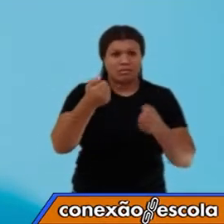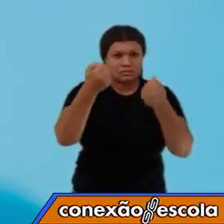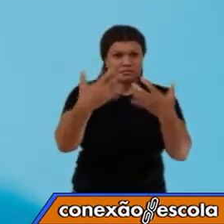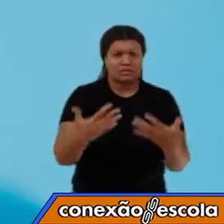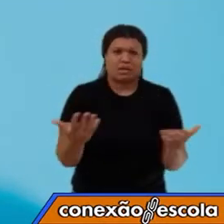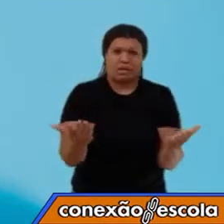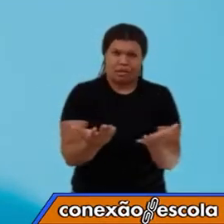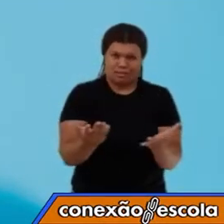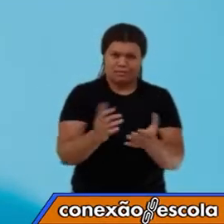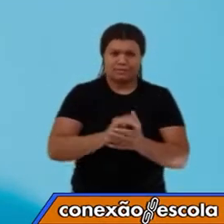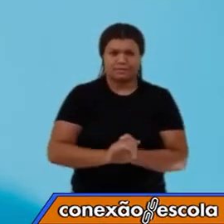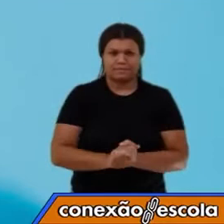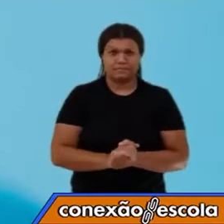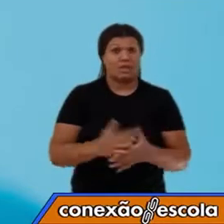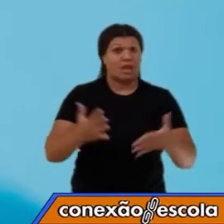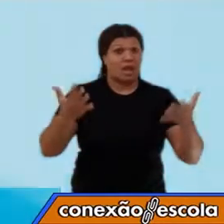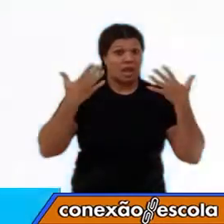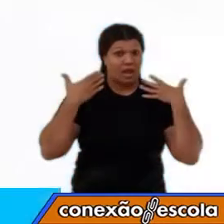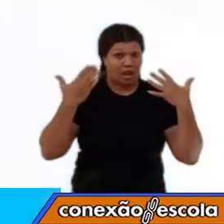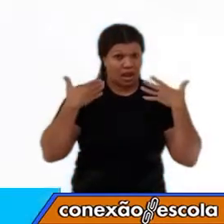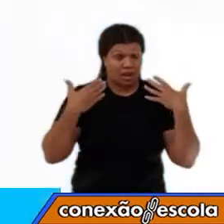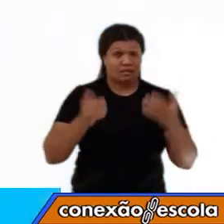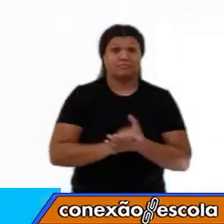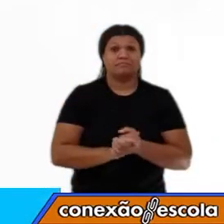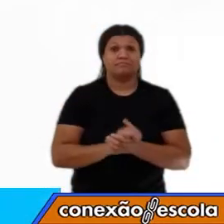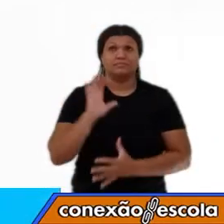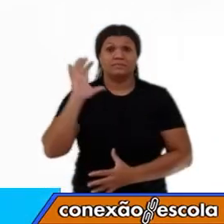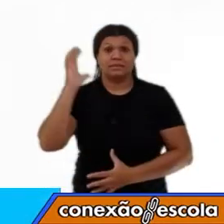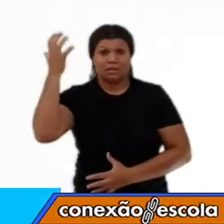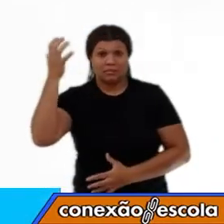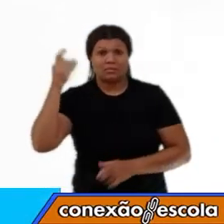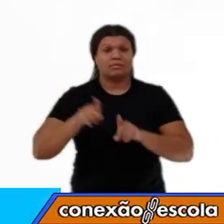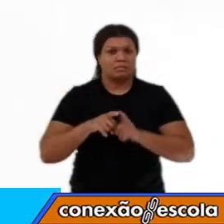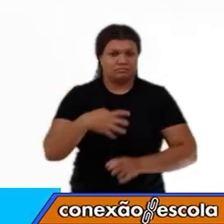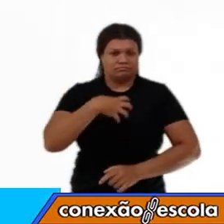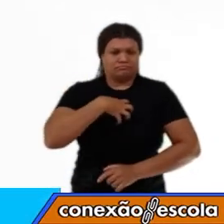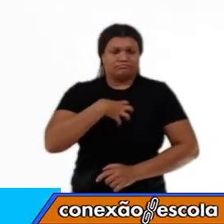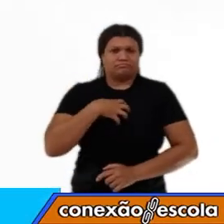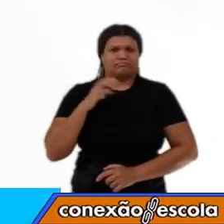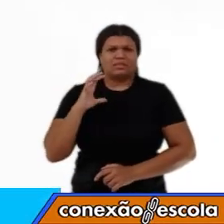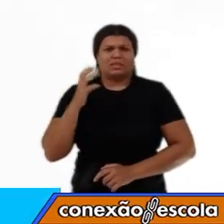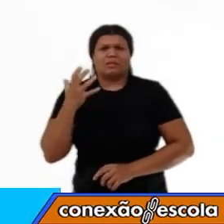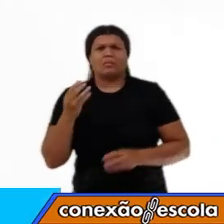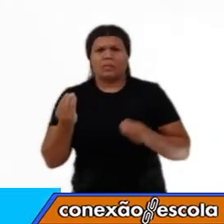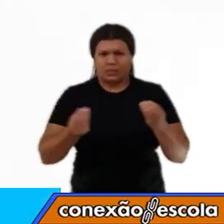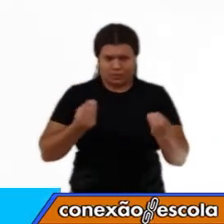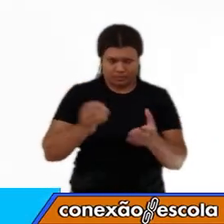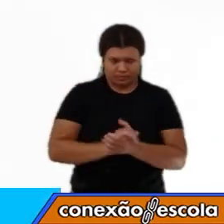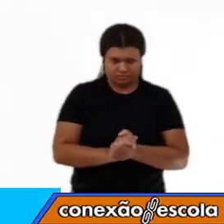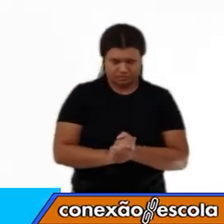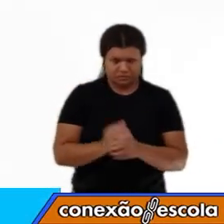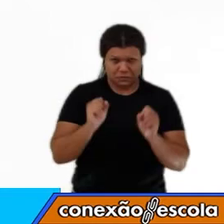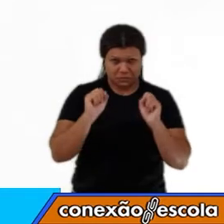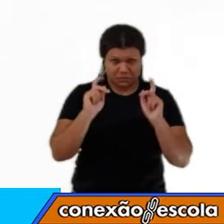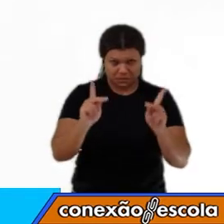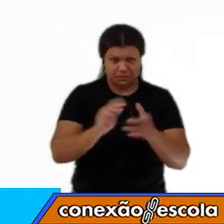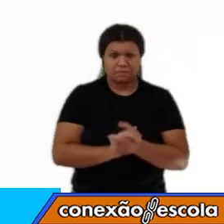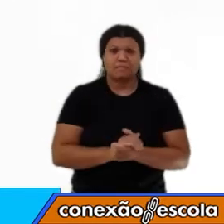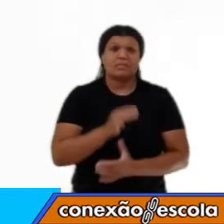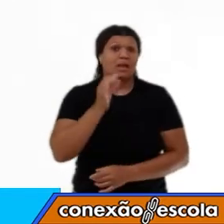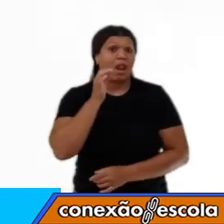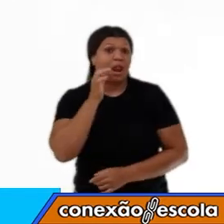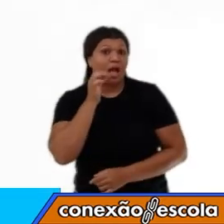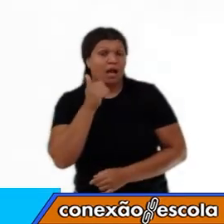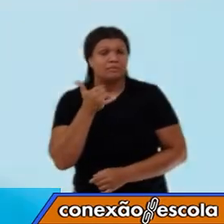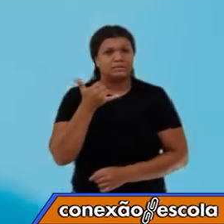para vocês. Calor, temperatura e sensação térmica. Certo? Lápis,